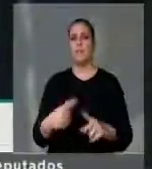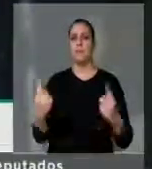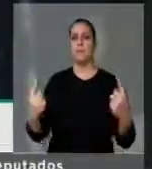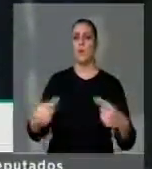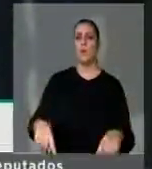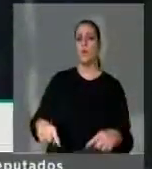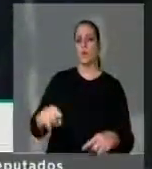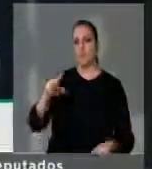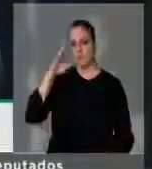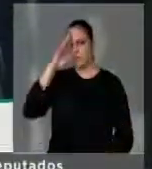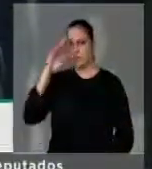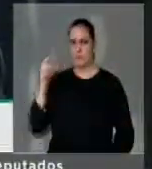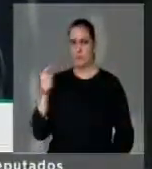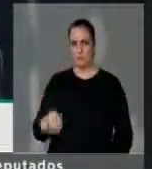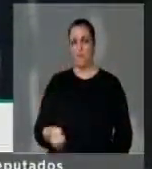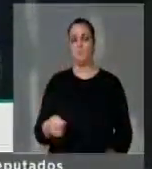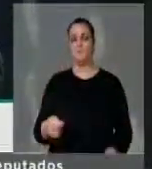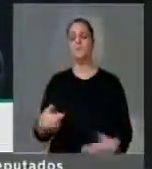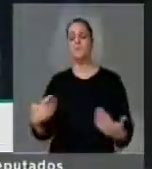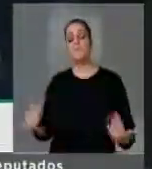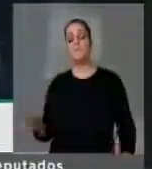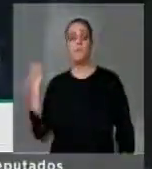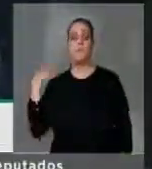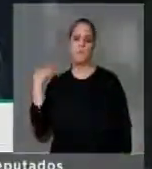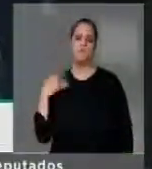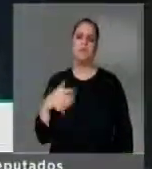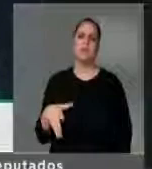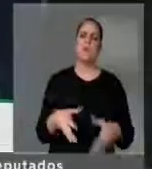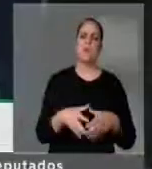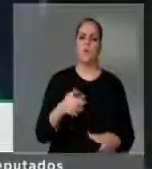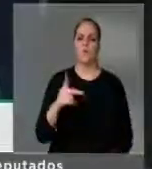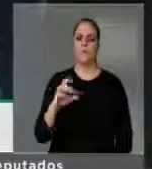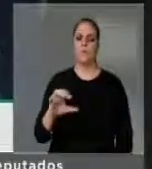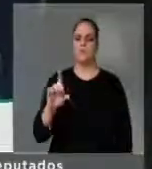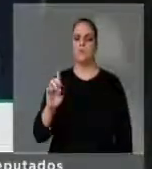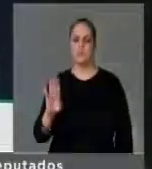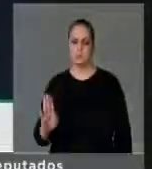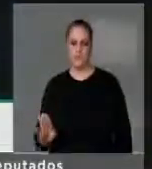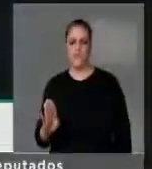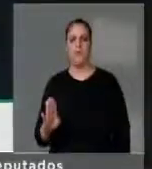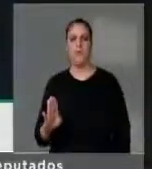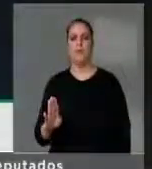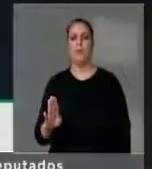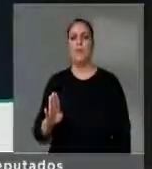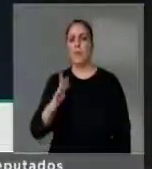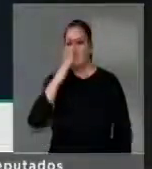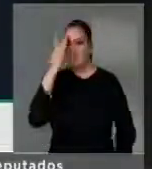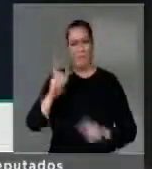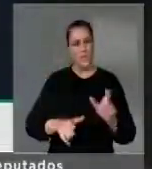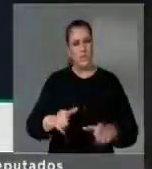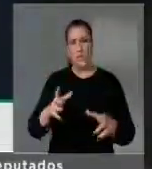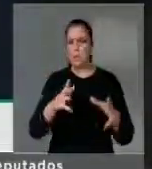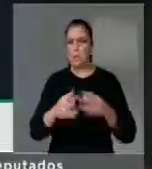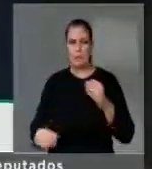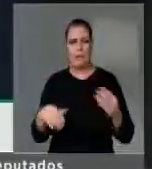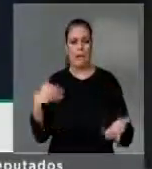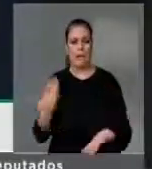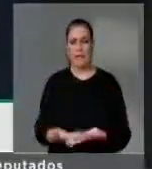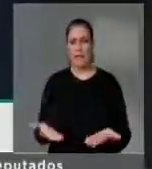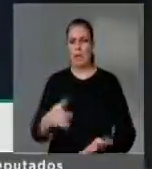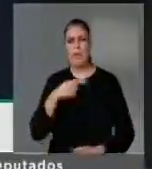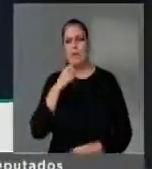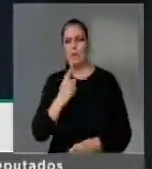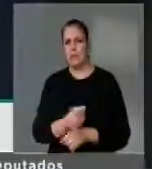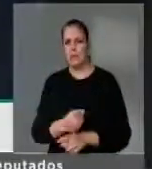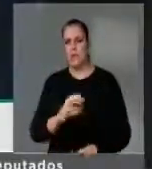O próprio PCdoB que comandou e teve vários de seus militantes até hoje desaparecidos, como o Oswaldão,